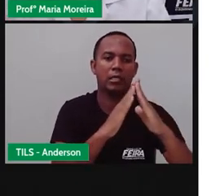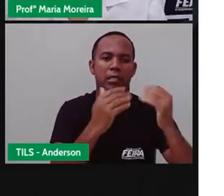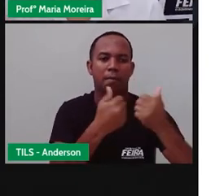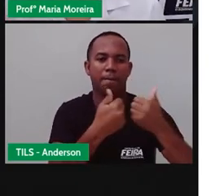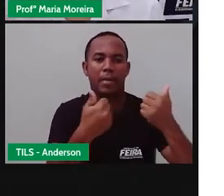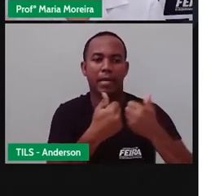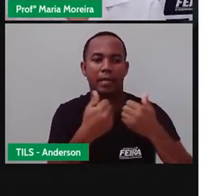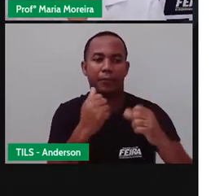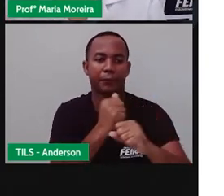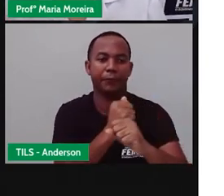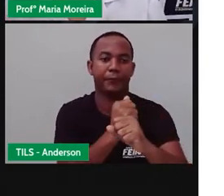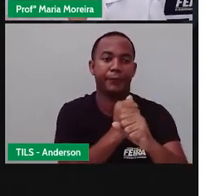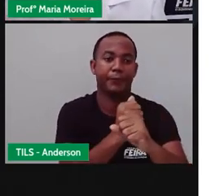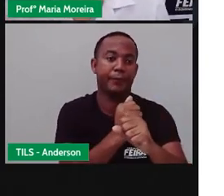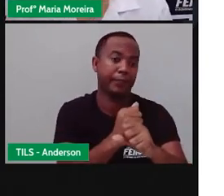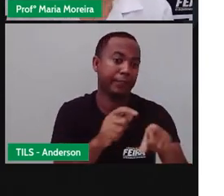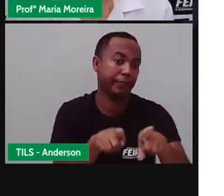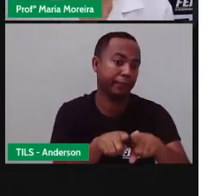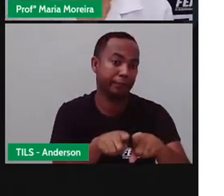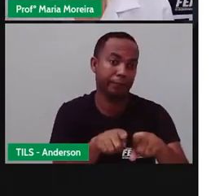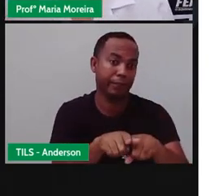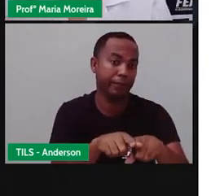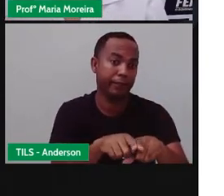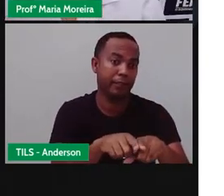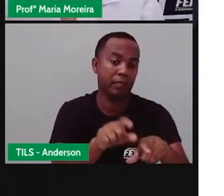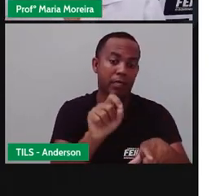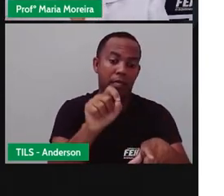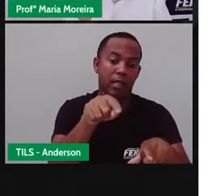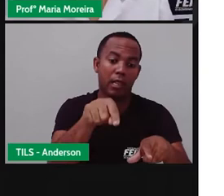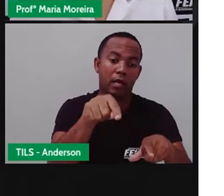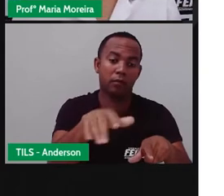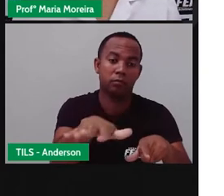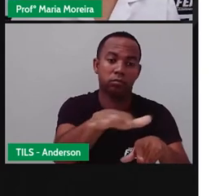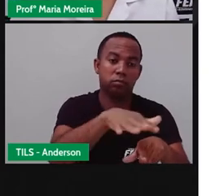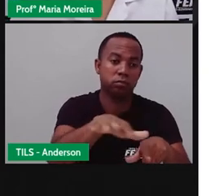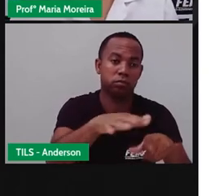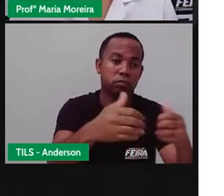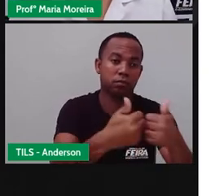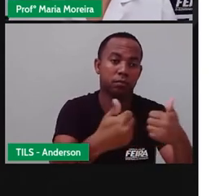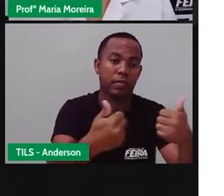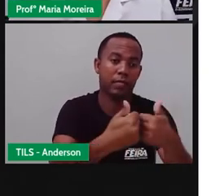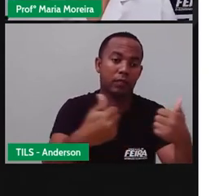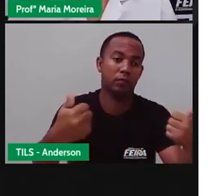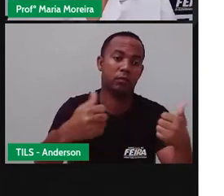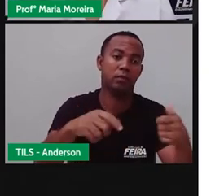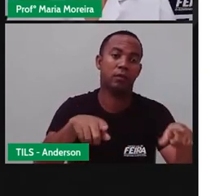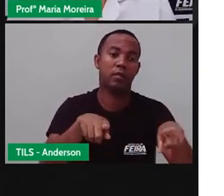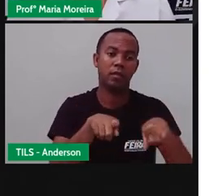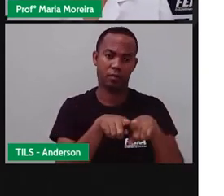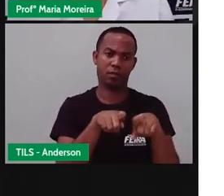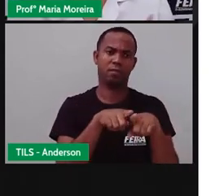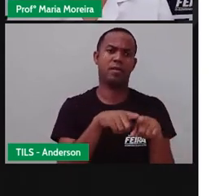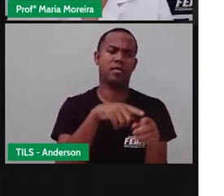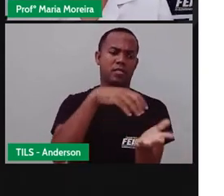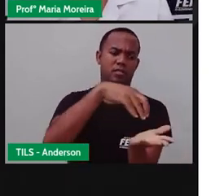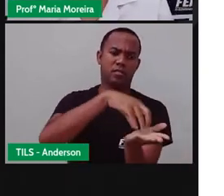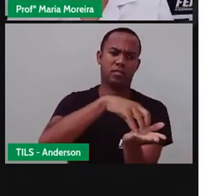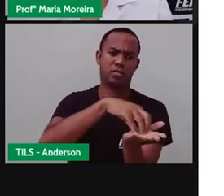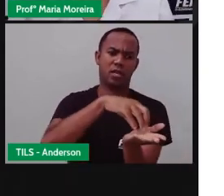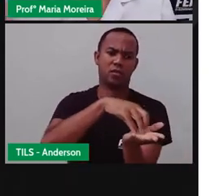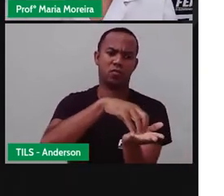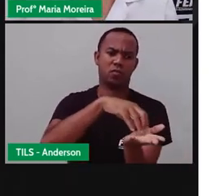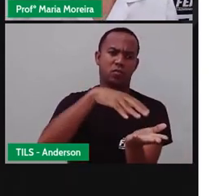construídas, né? E ao local. Então, por exemplo, um bairro que é mais próximo ao centro da cidade, ele vai ter uma